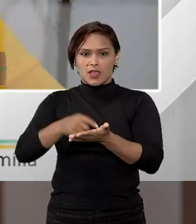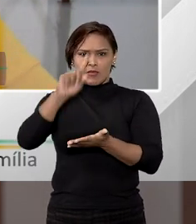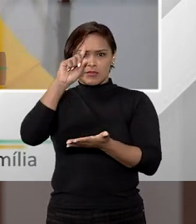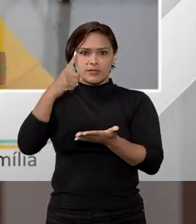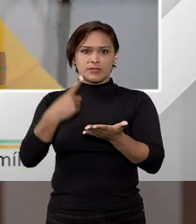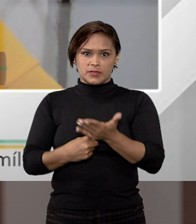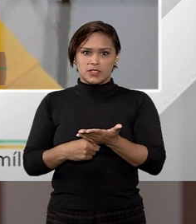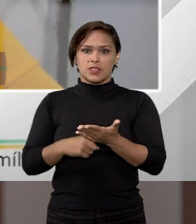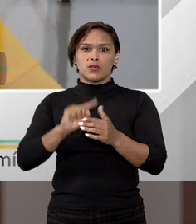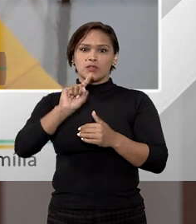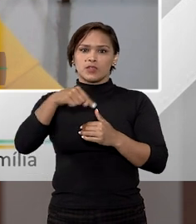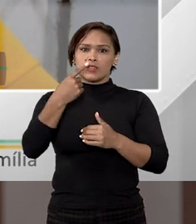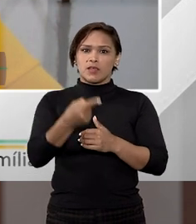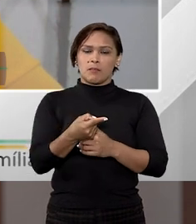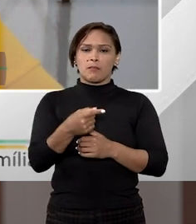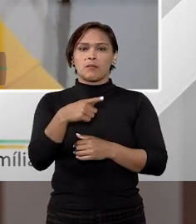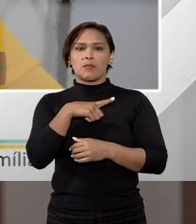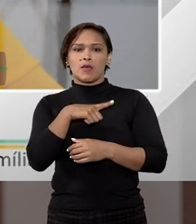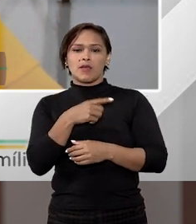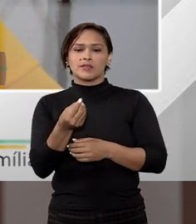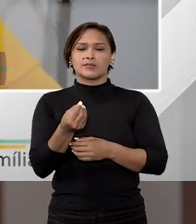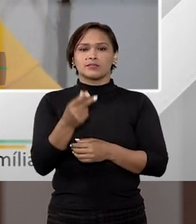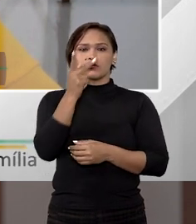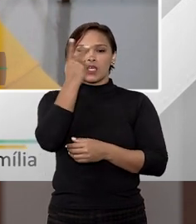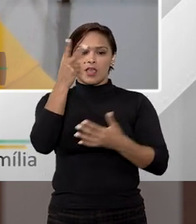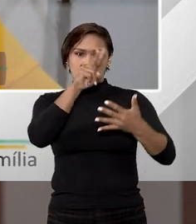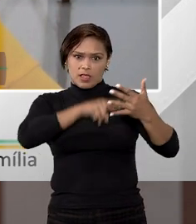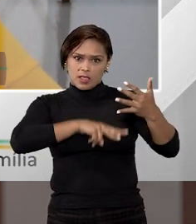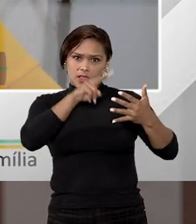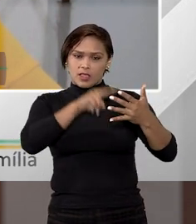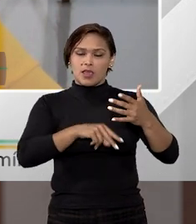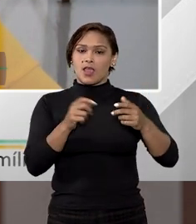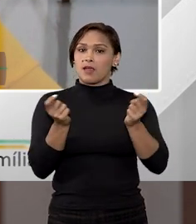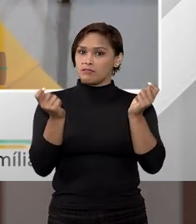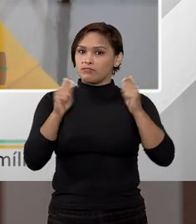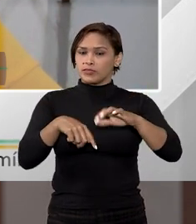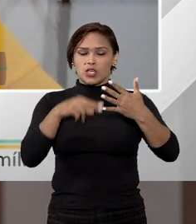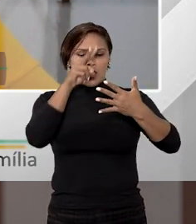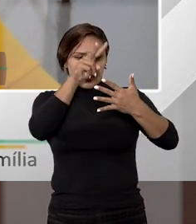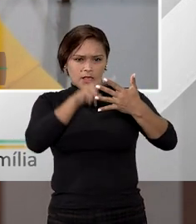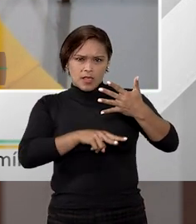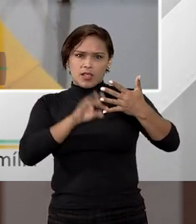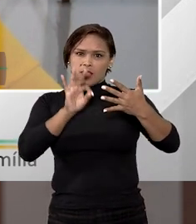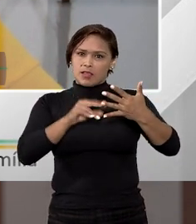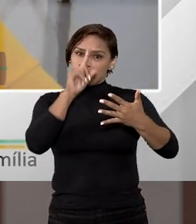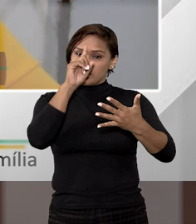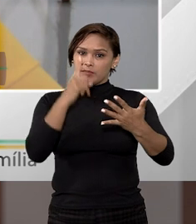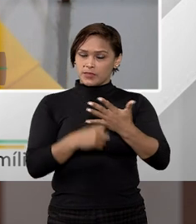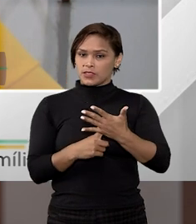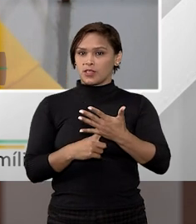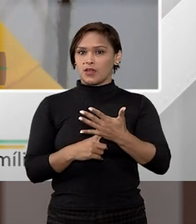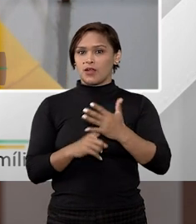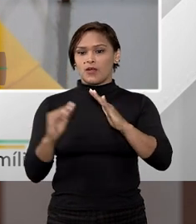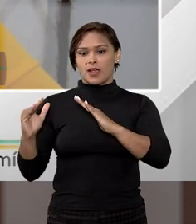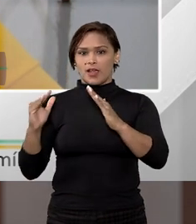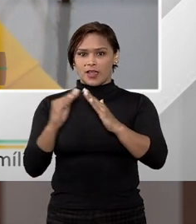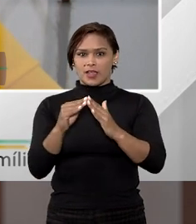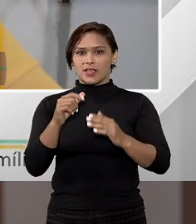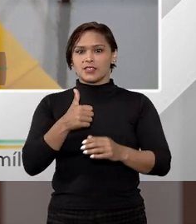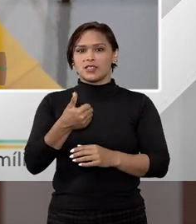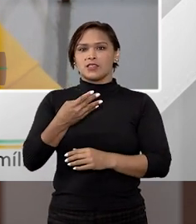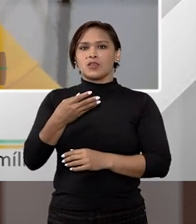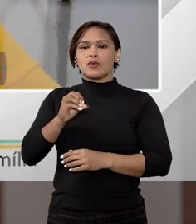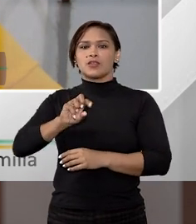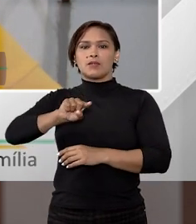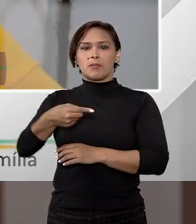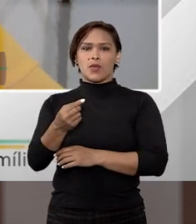decisão, depois se o pessoal quiser ler, enfim, vale a pena dar uma boa lida na decisão, consta que o imóvel custa